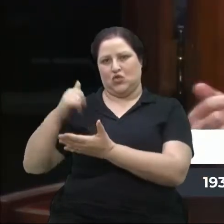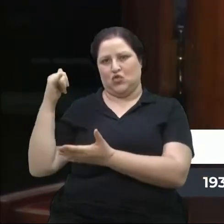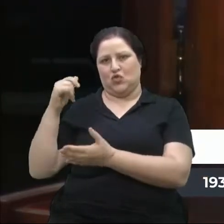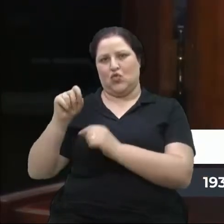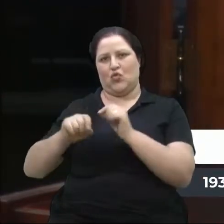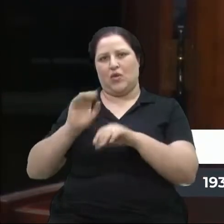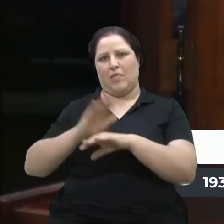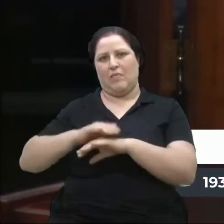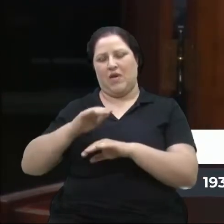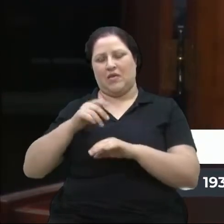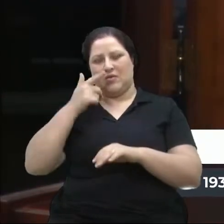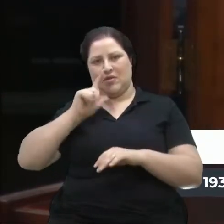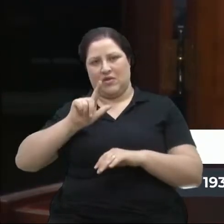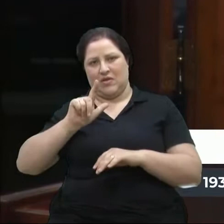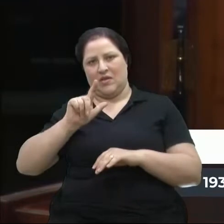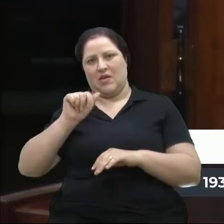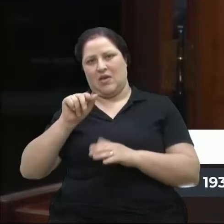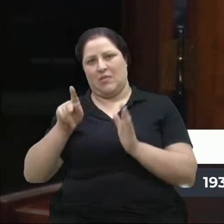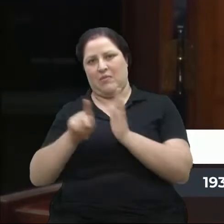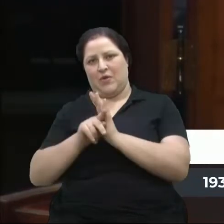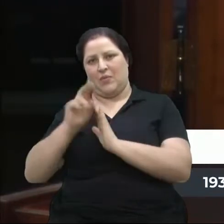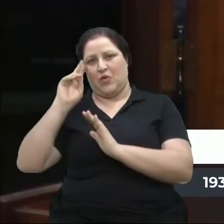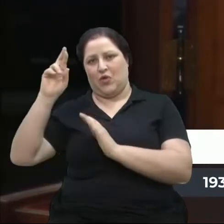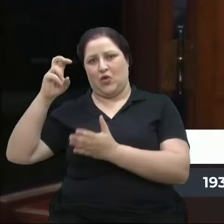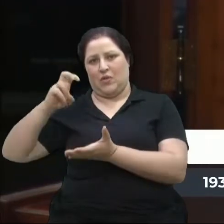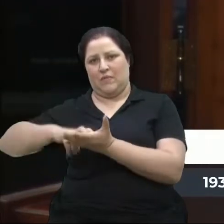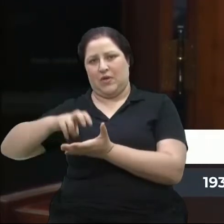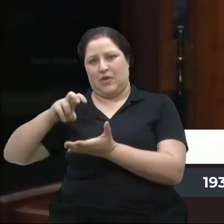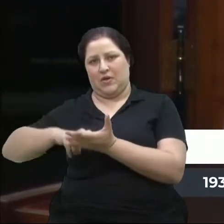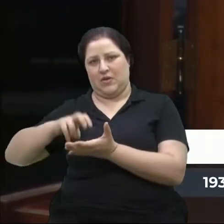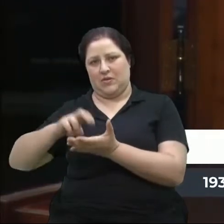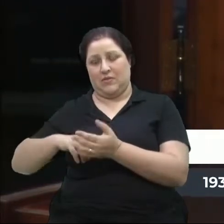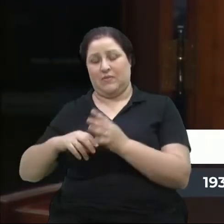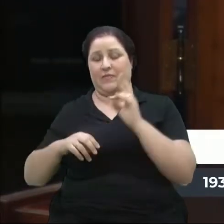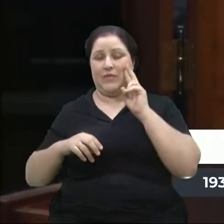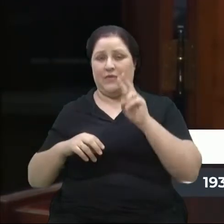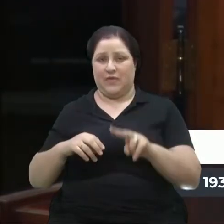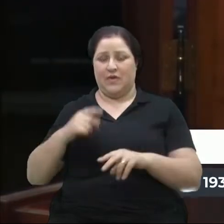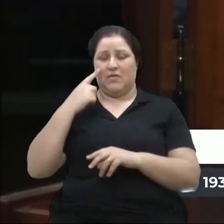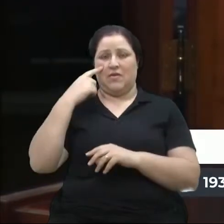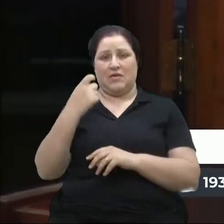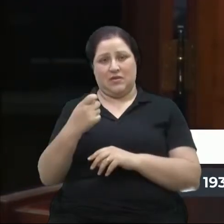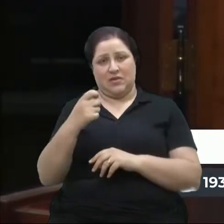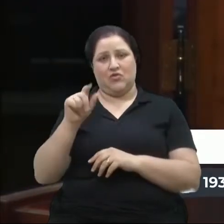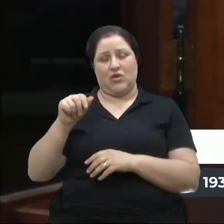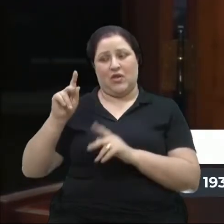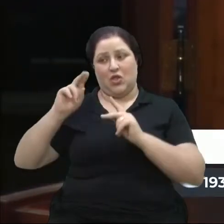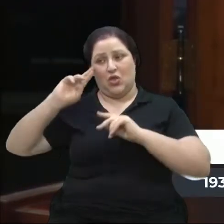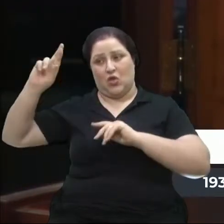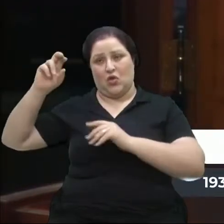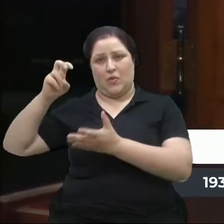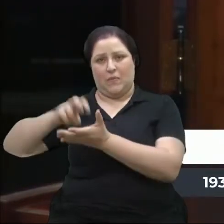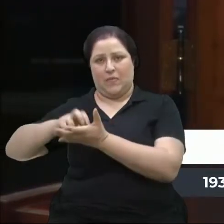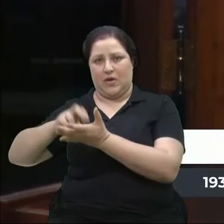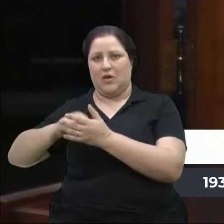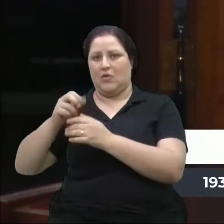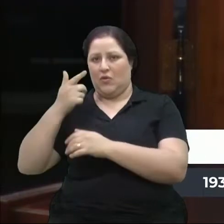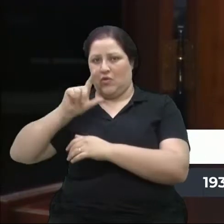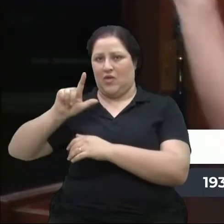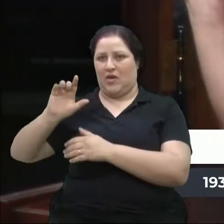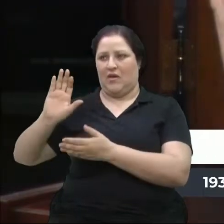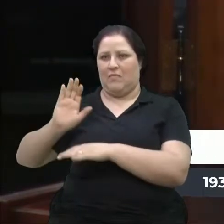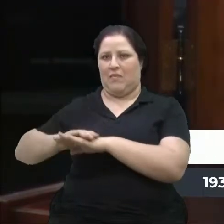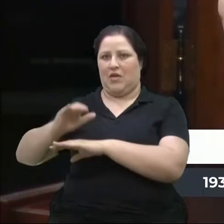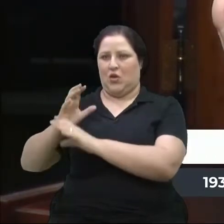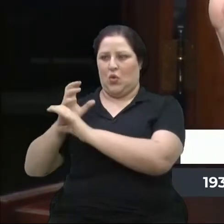que ganha mais fazendo isso? Os banqueiros. Olhem que interessante. Os banqueiros ganham mais. Mas,